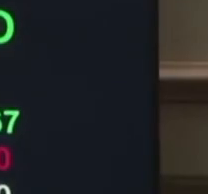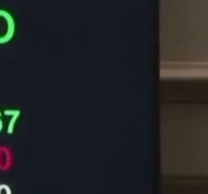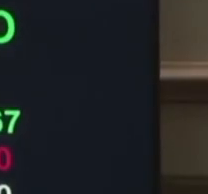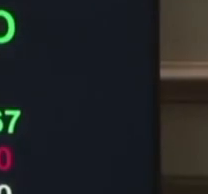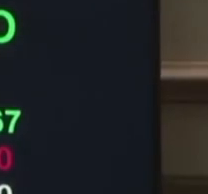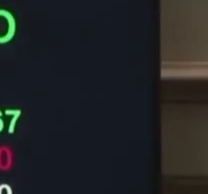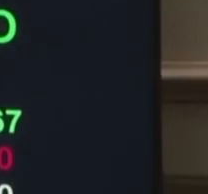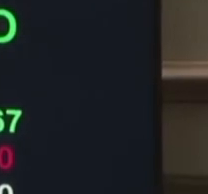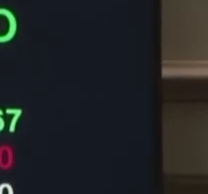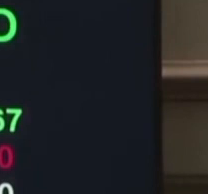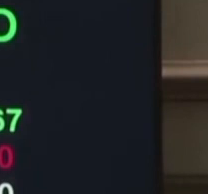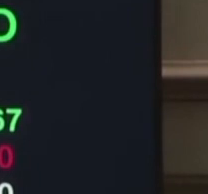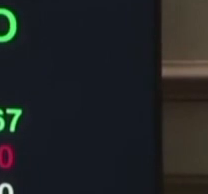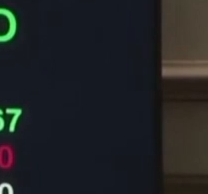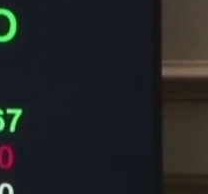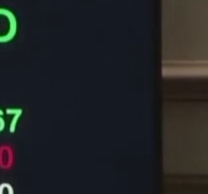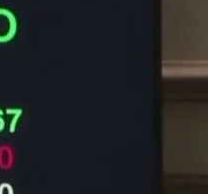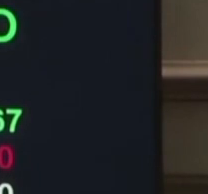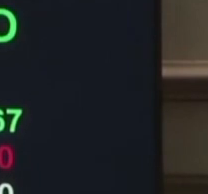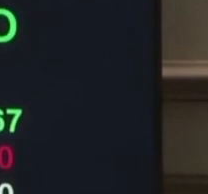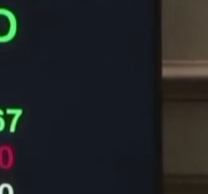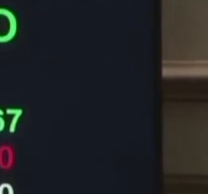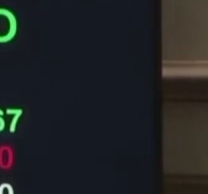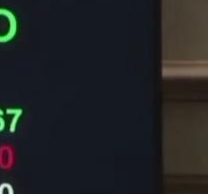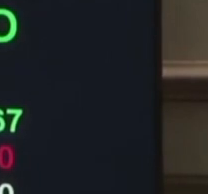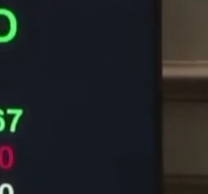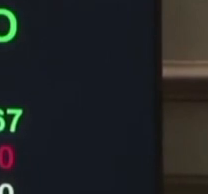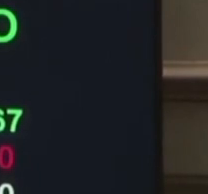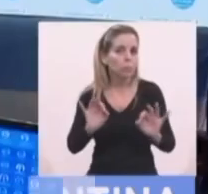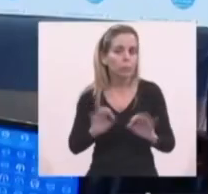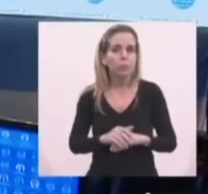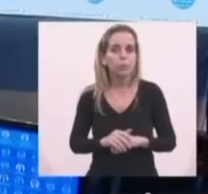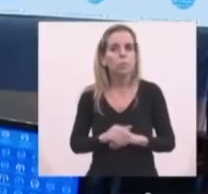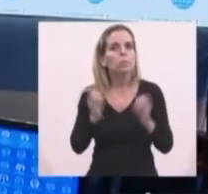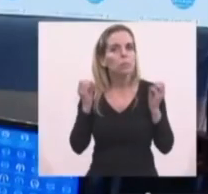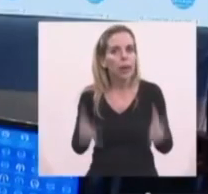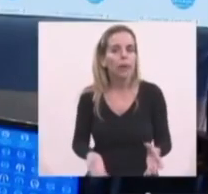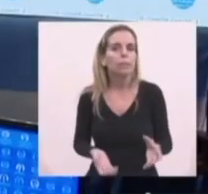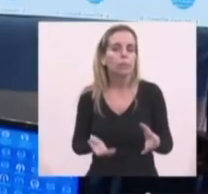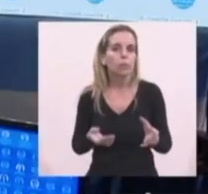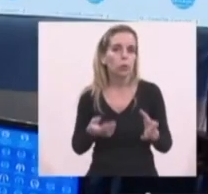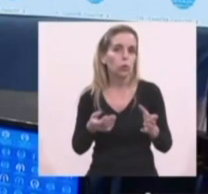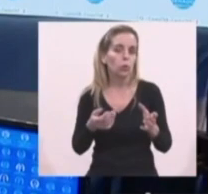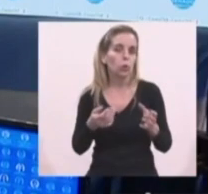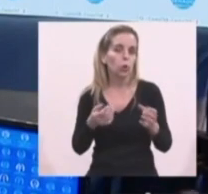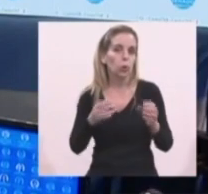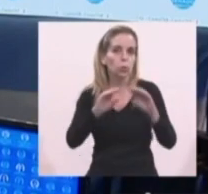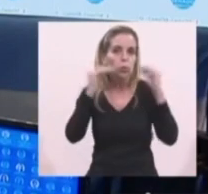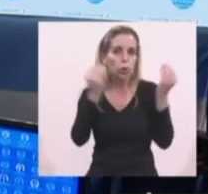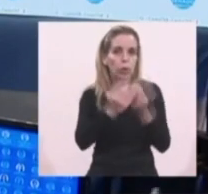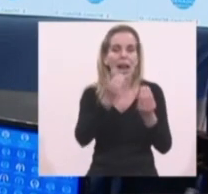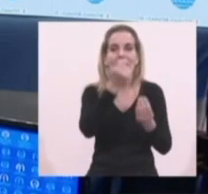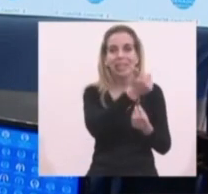Além disso, junto com o México, o país vai produzir milhões de doses da vacina desenvolvida pela Universidade de Oxford com a farmacêutica